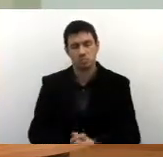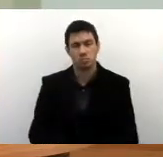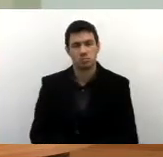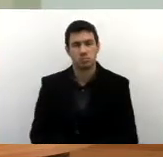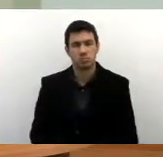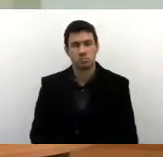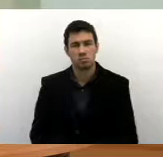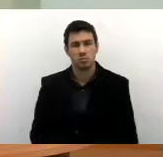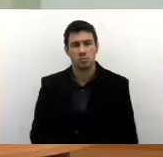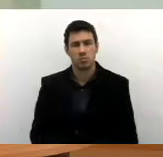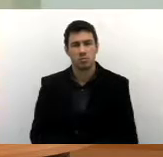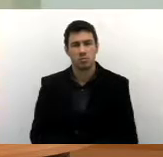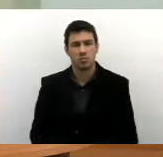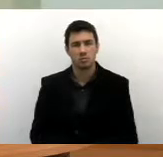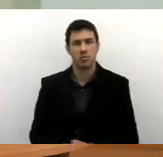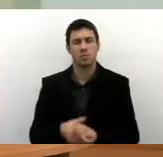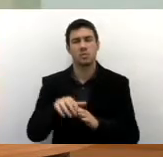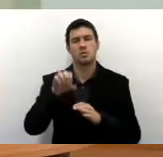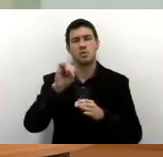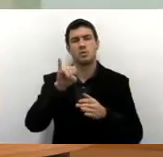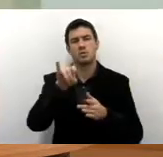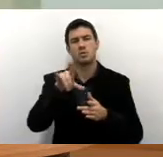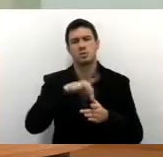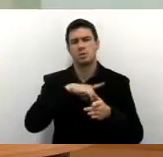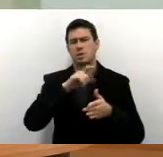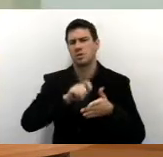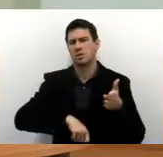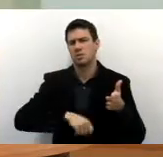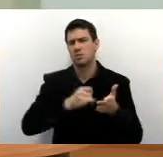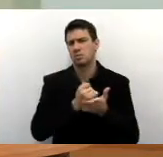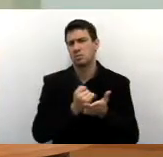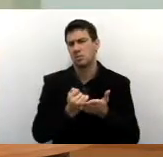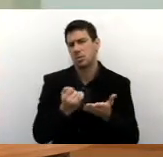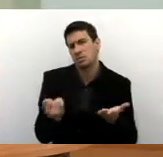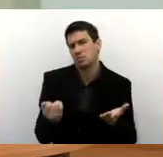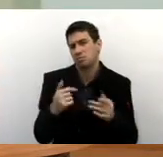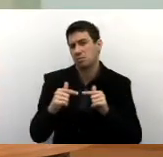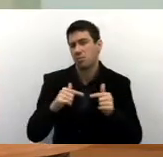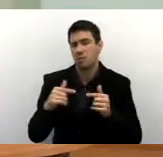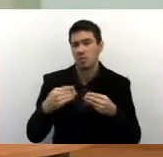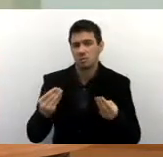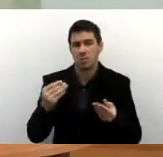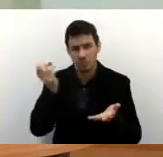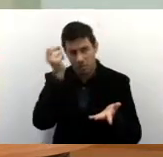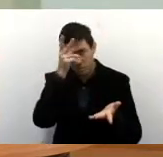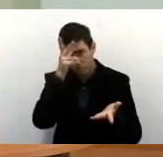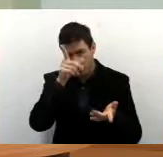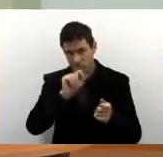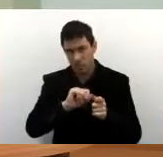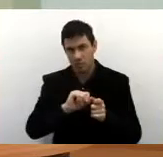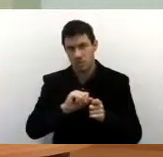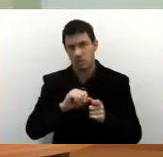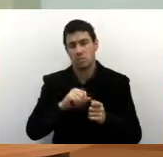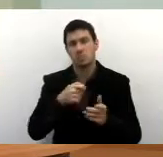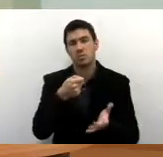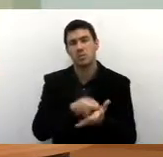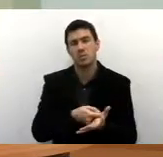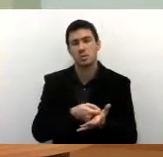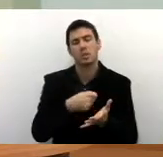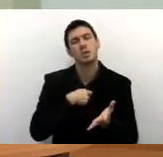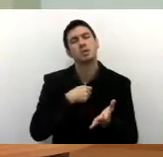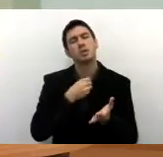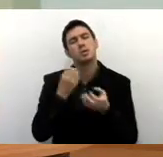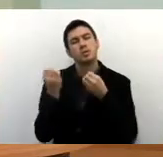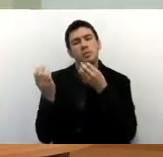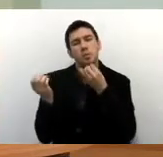que eles executam o contrato, se V. Exª que atestam os serviços para que a Prefeitura faça o pagamento. O senhor informe quantos